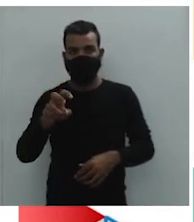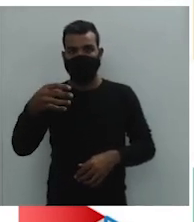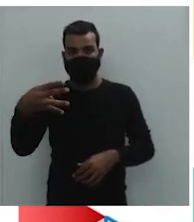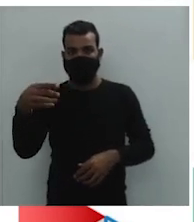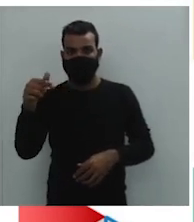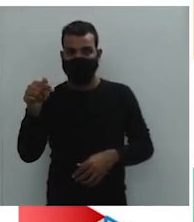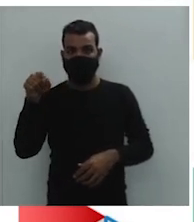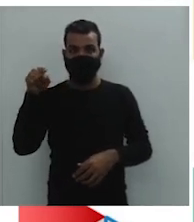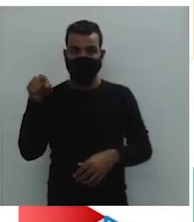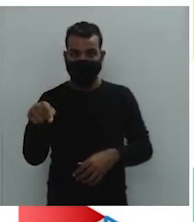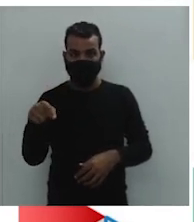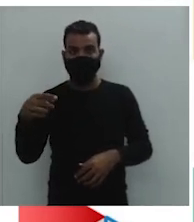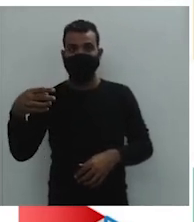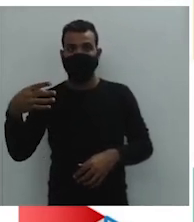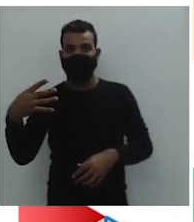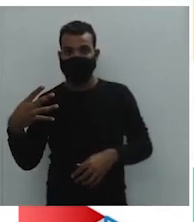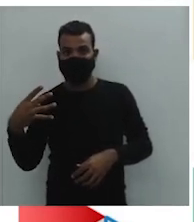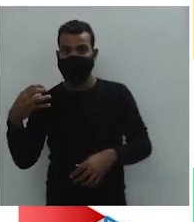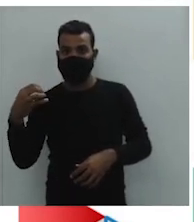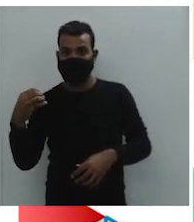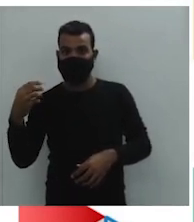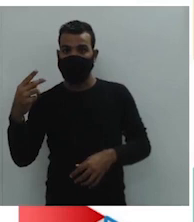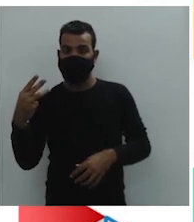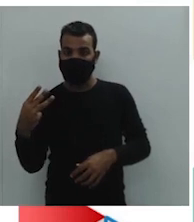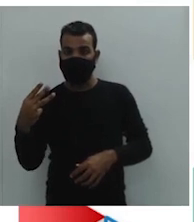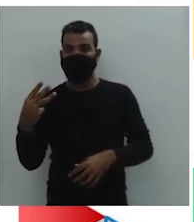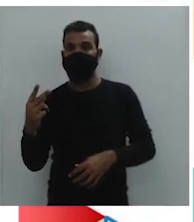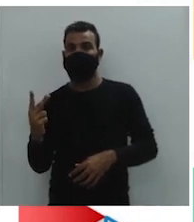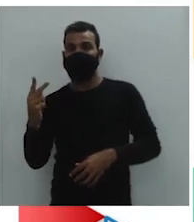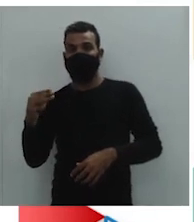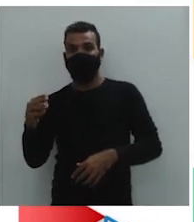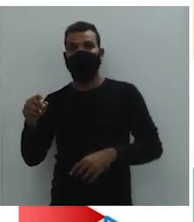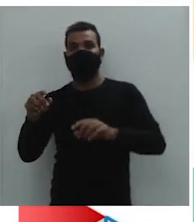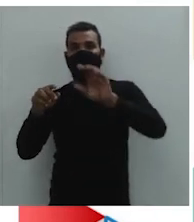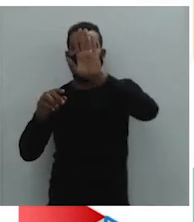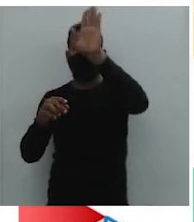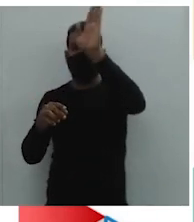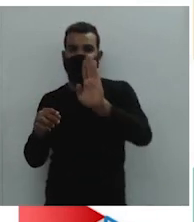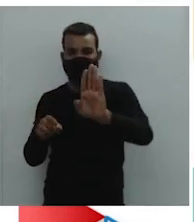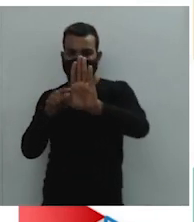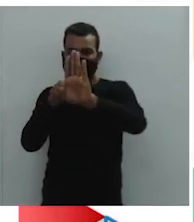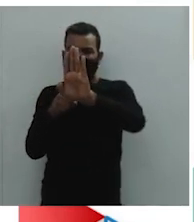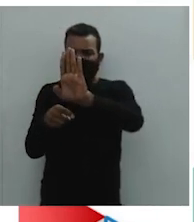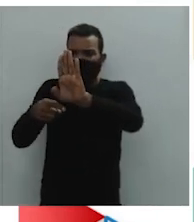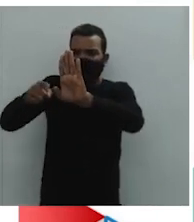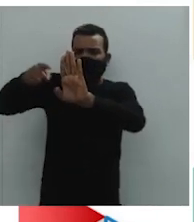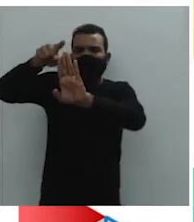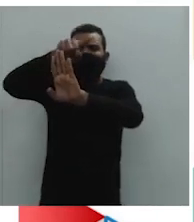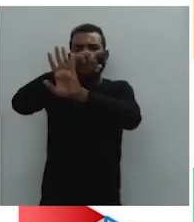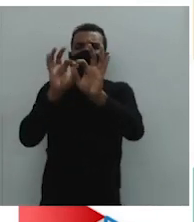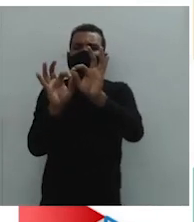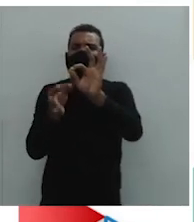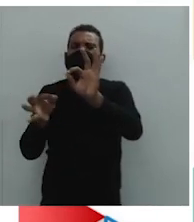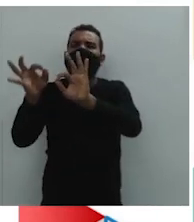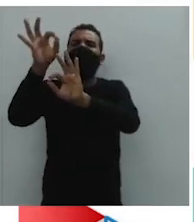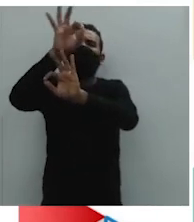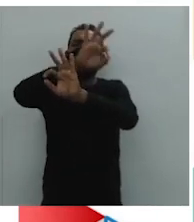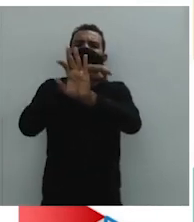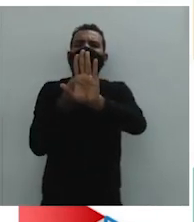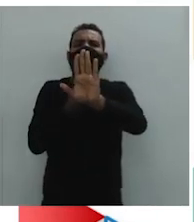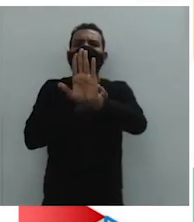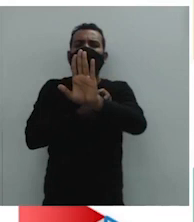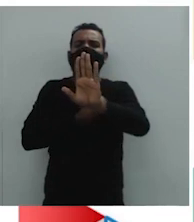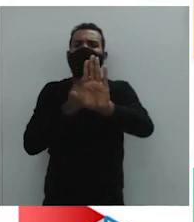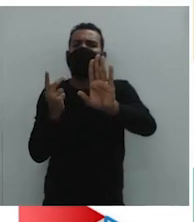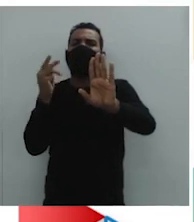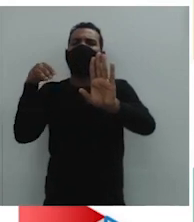.403 km² que o nosso território brasileiro possui